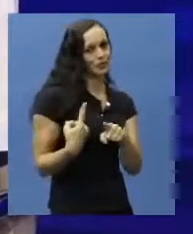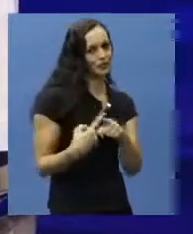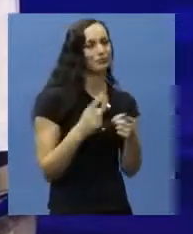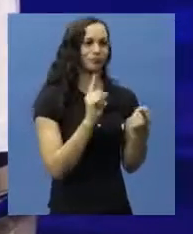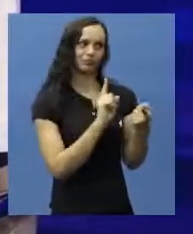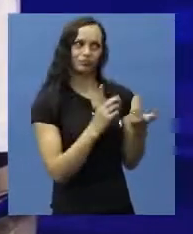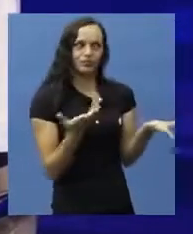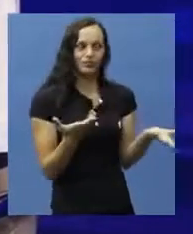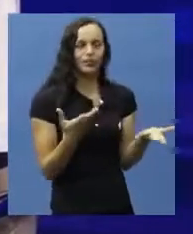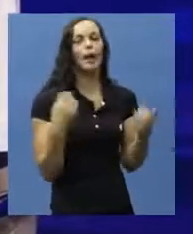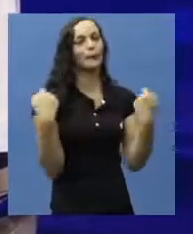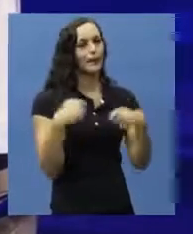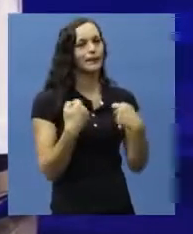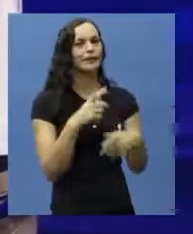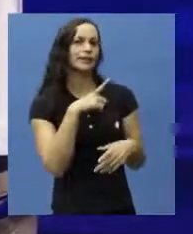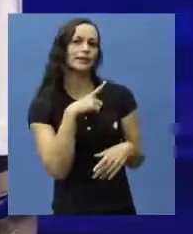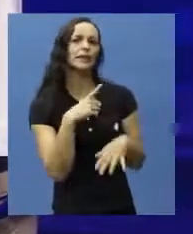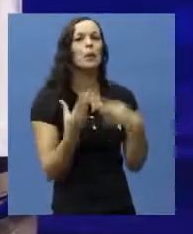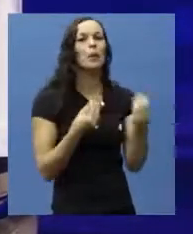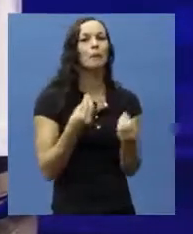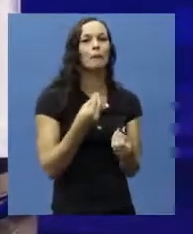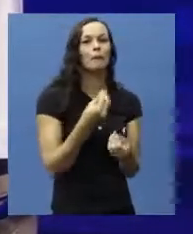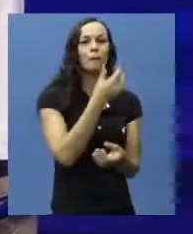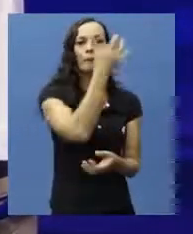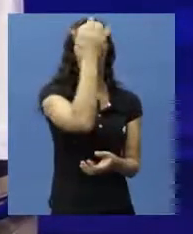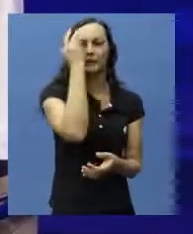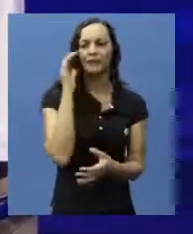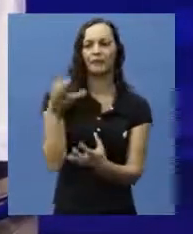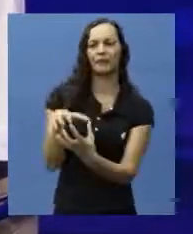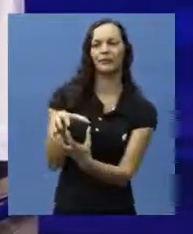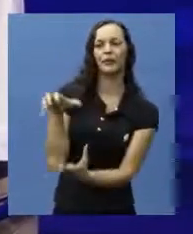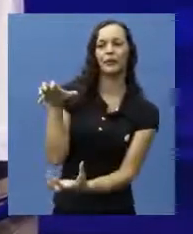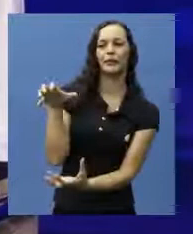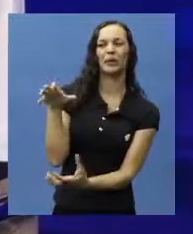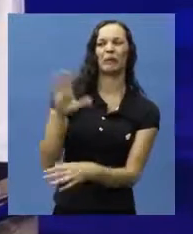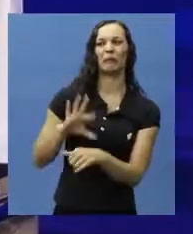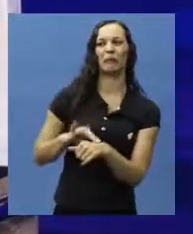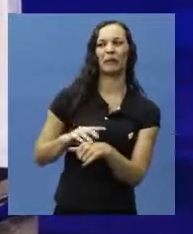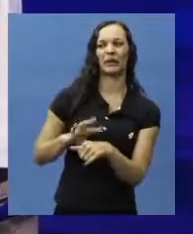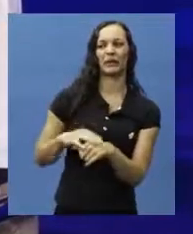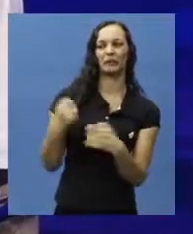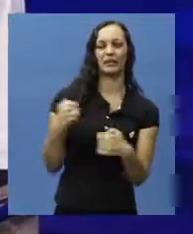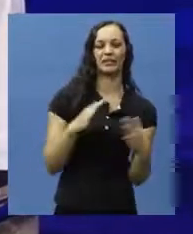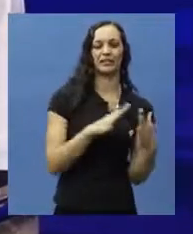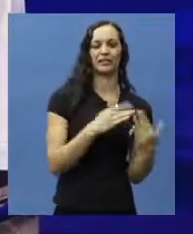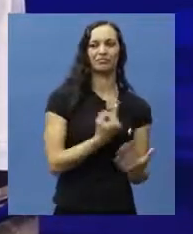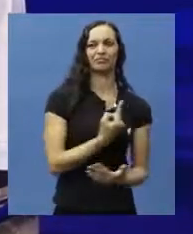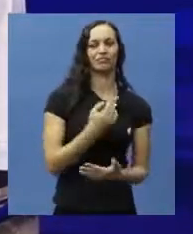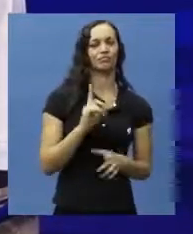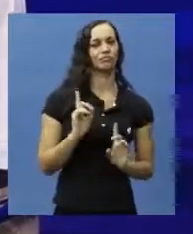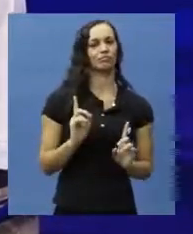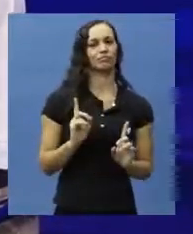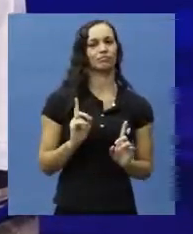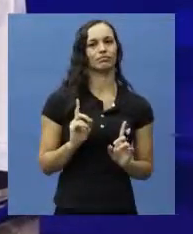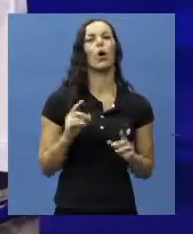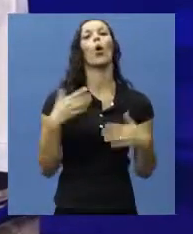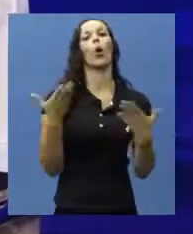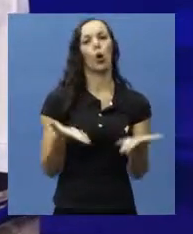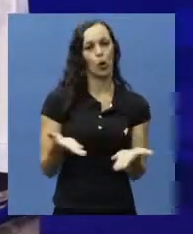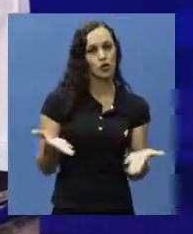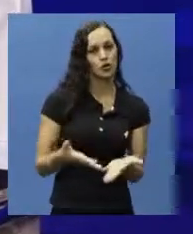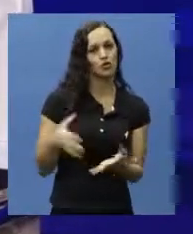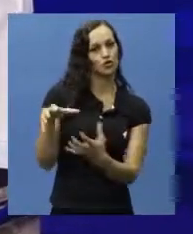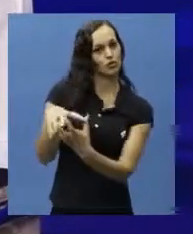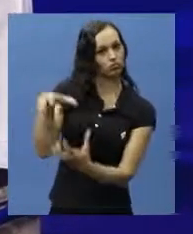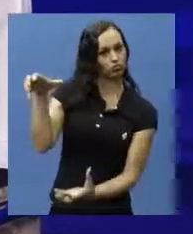porque a gente tem que acabar com essa ideia de que idoso, todo idoso é doente, todo idoso tem que ficar dentro de casa. Pelo contrário, está crescendo o número